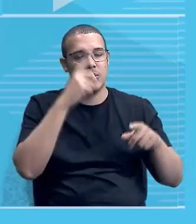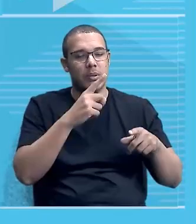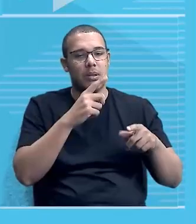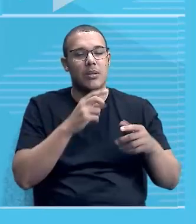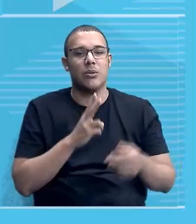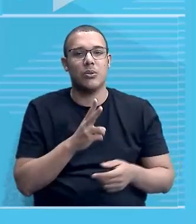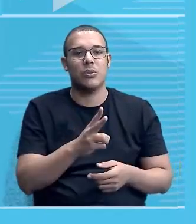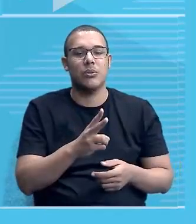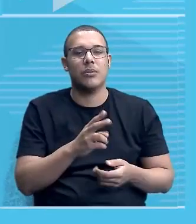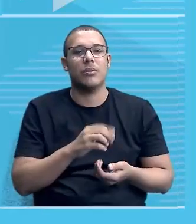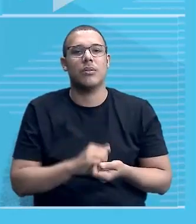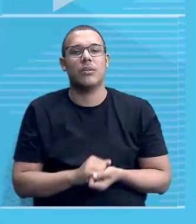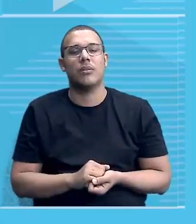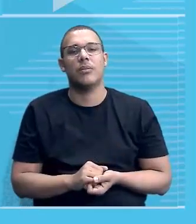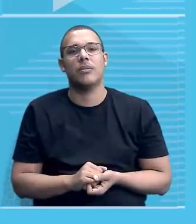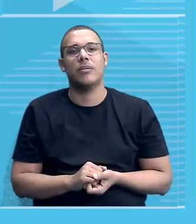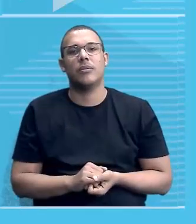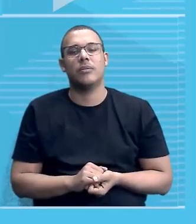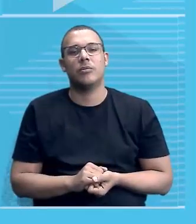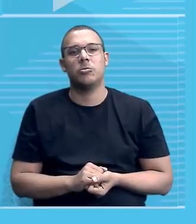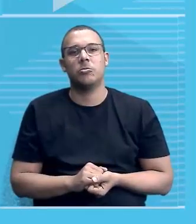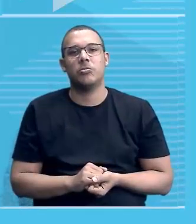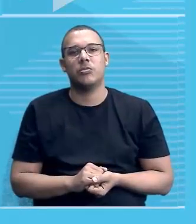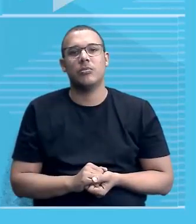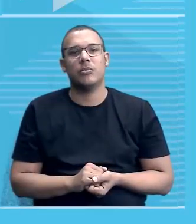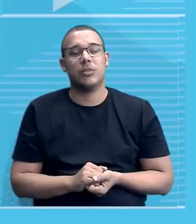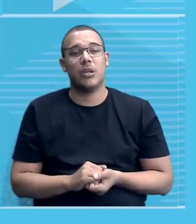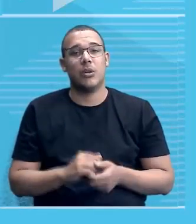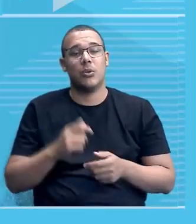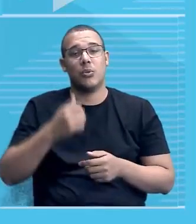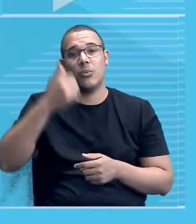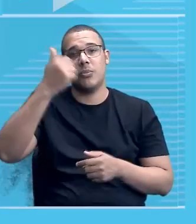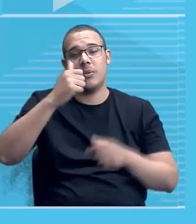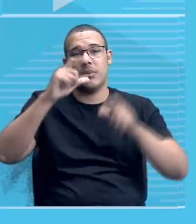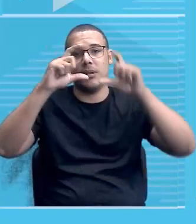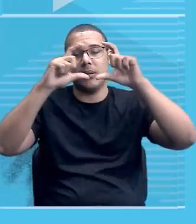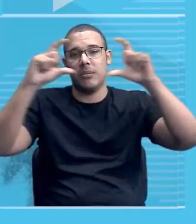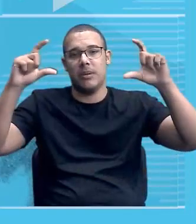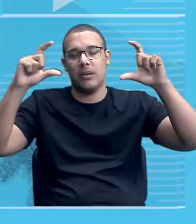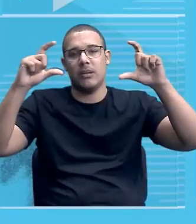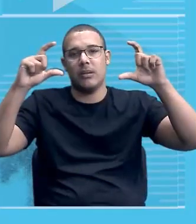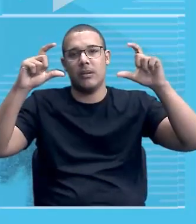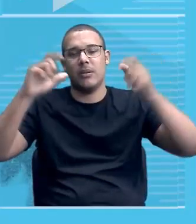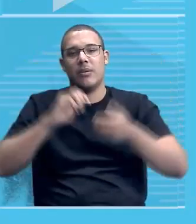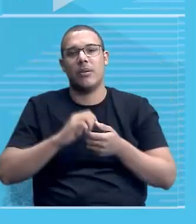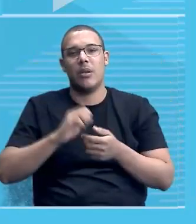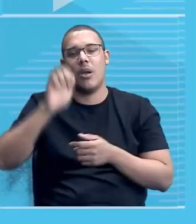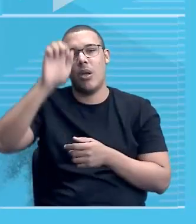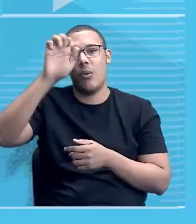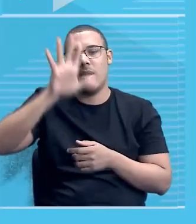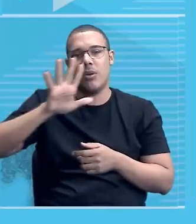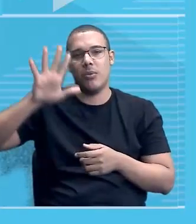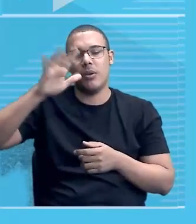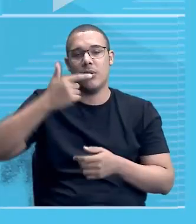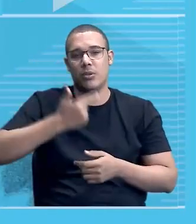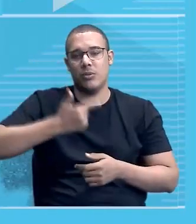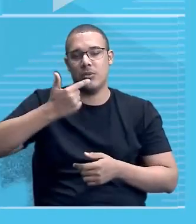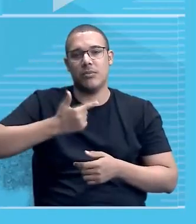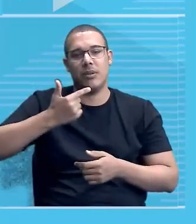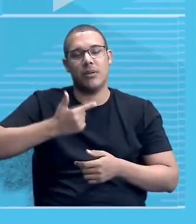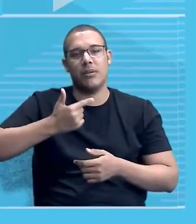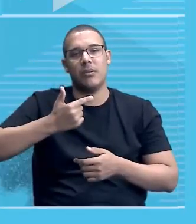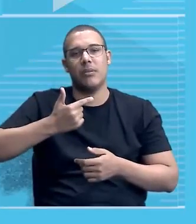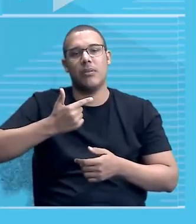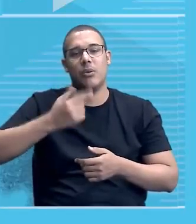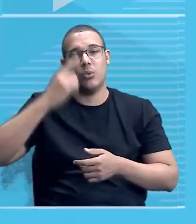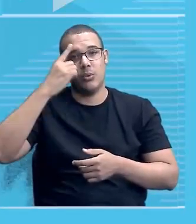mudou os dominadores, no primeiro quadrinho, no de cima, o dominador é um europeu, e no quadrinho de baixo,